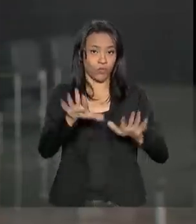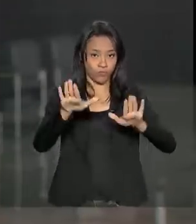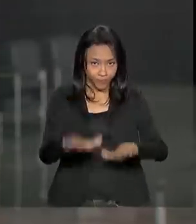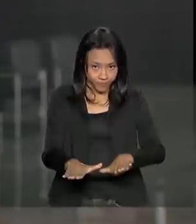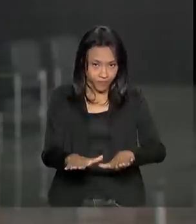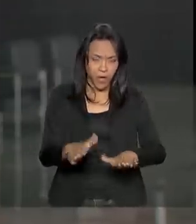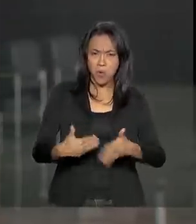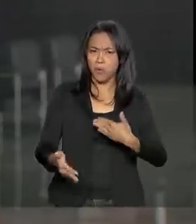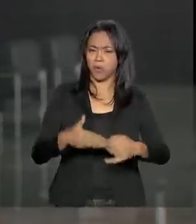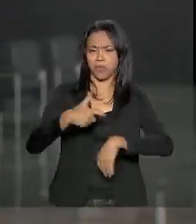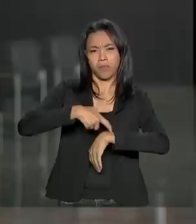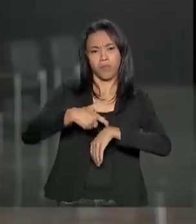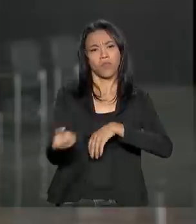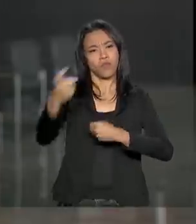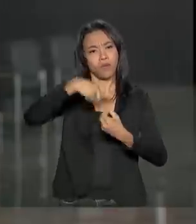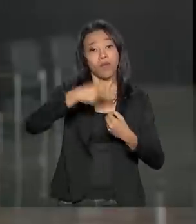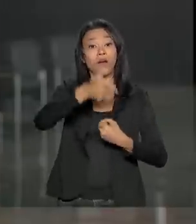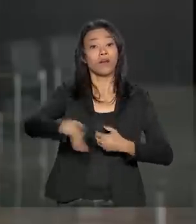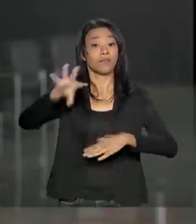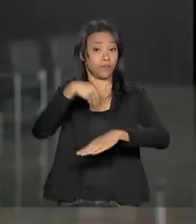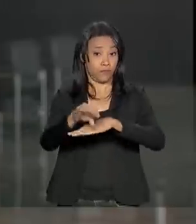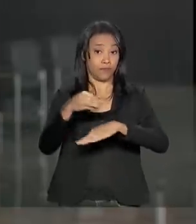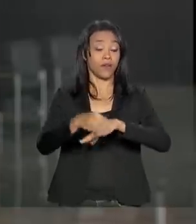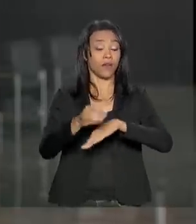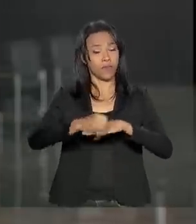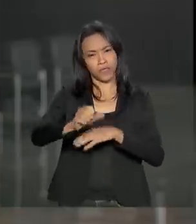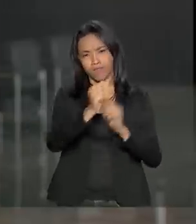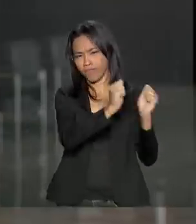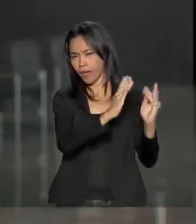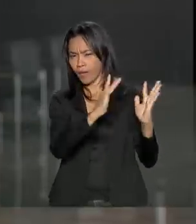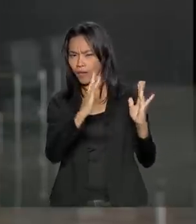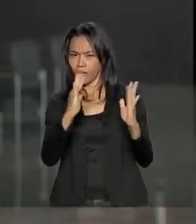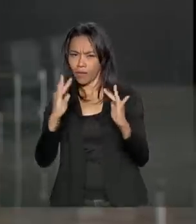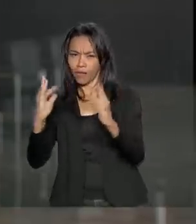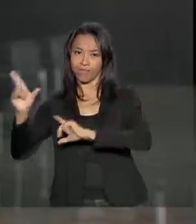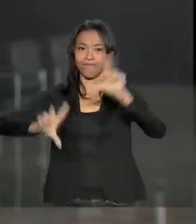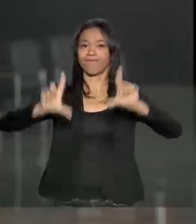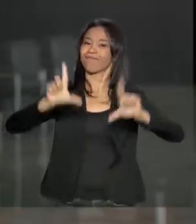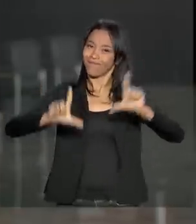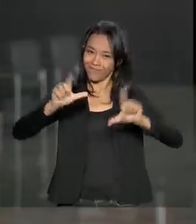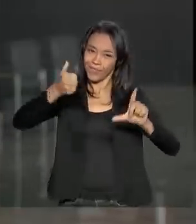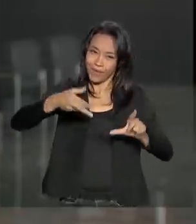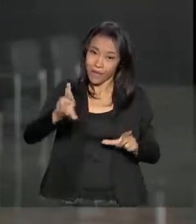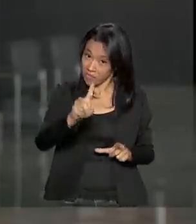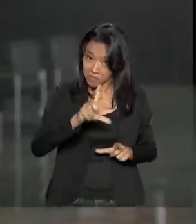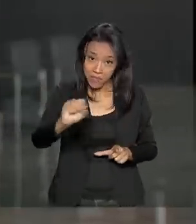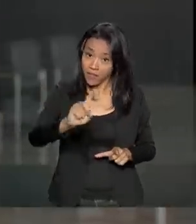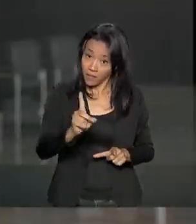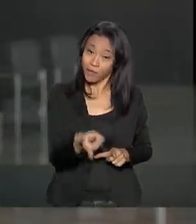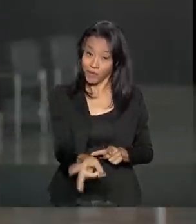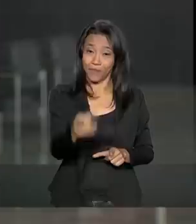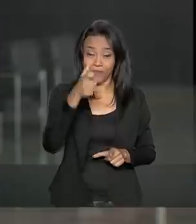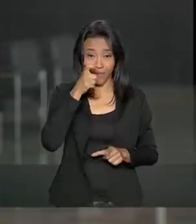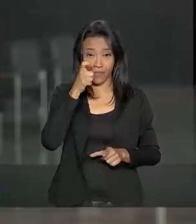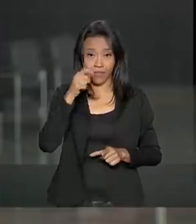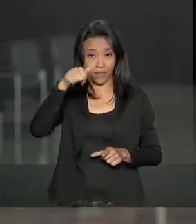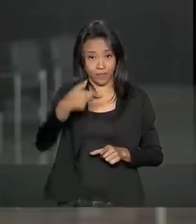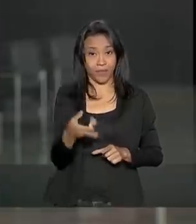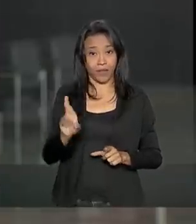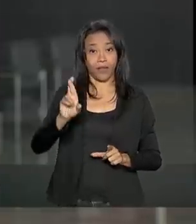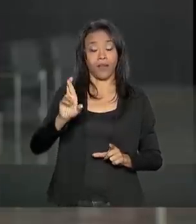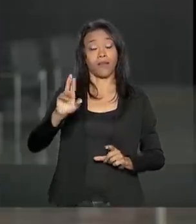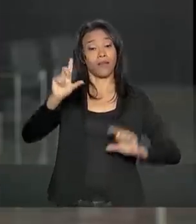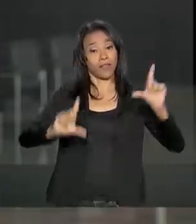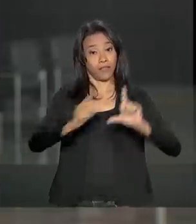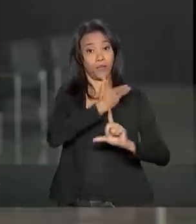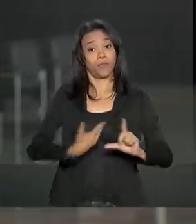aqui, volto a qualquer momento com outras informações ao longo da nossa programação. E você não saia daí. Continue com a gente aqui na